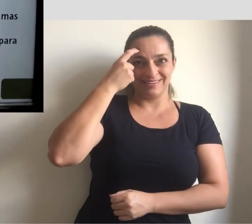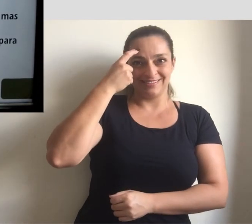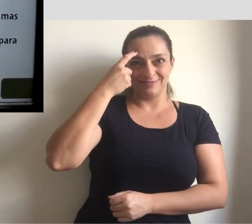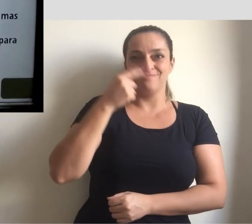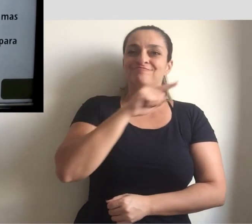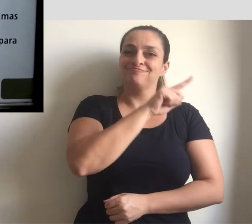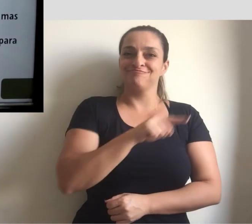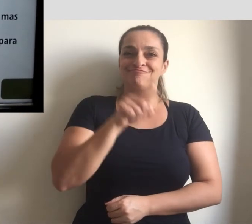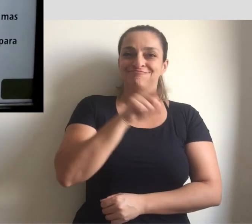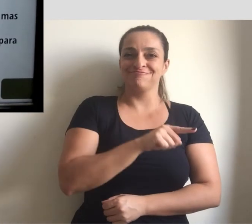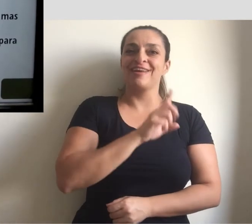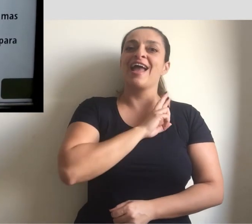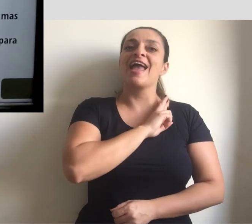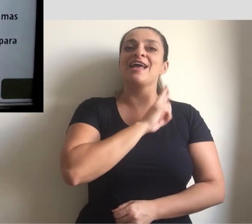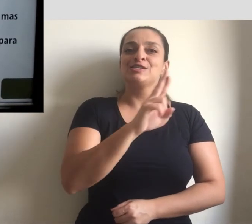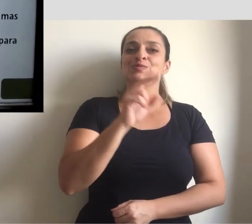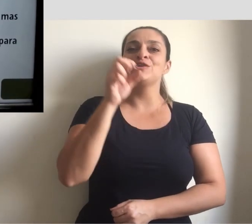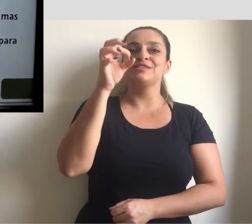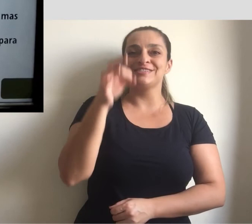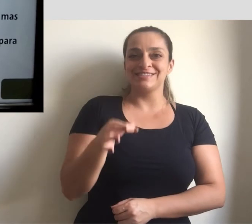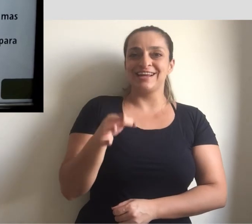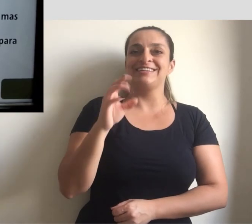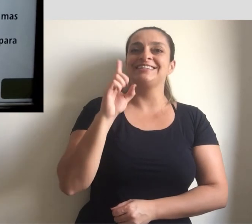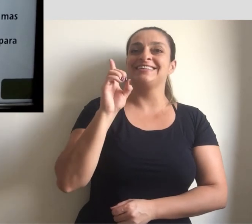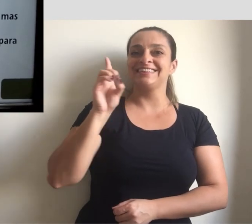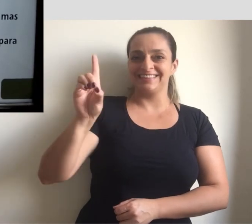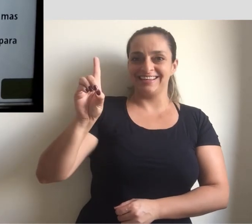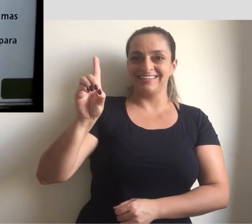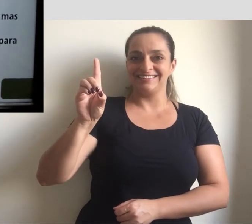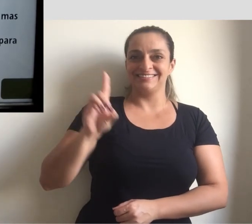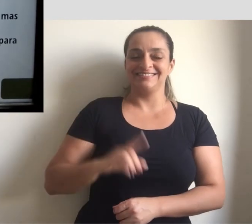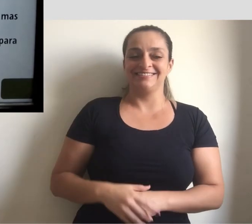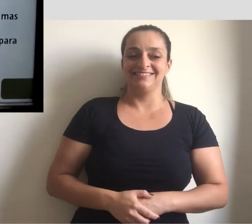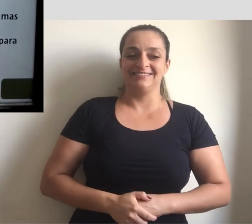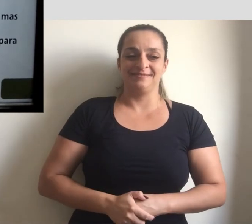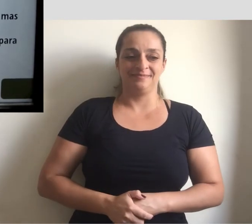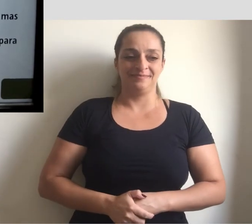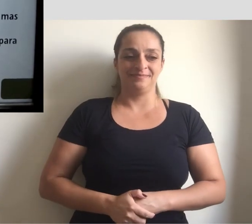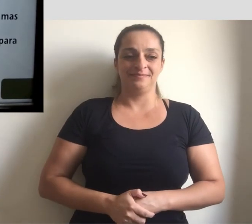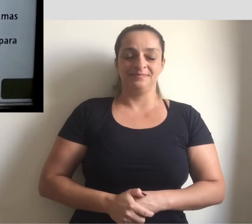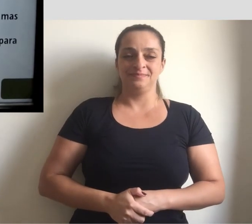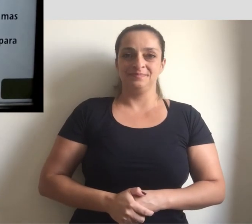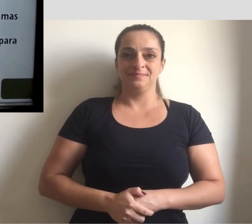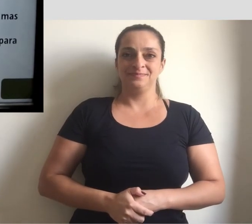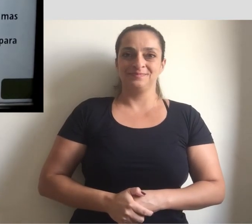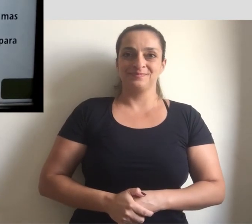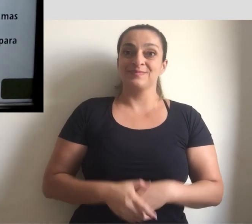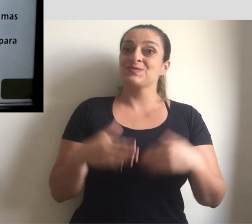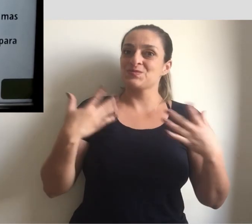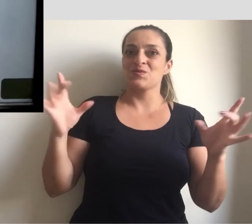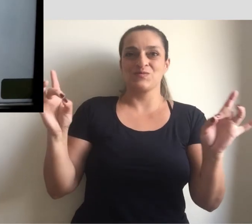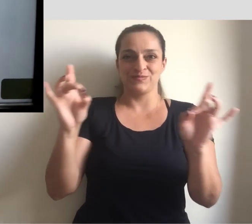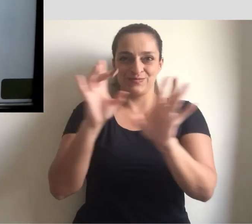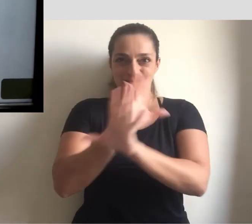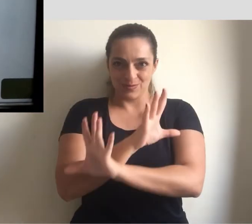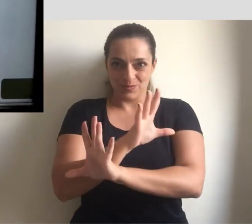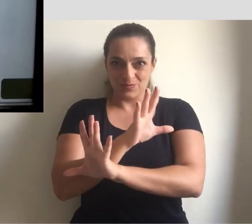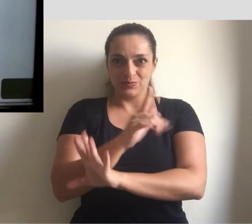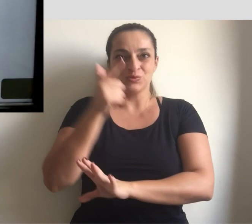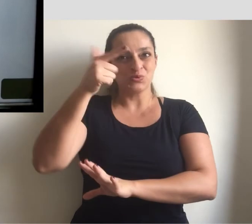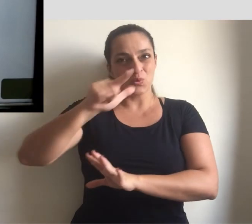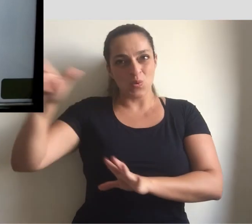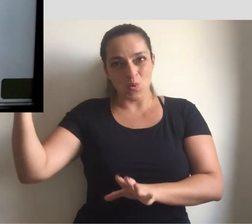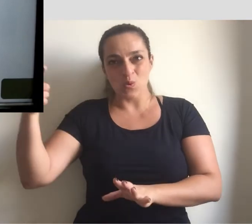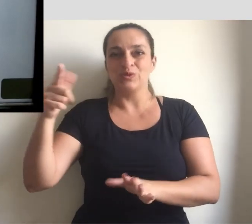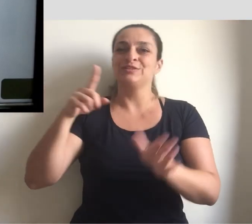Marcaremos, portanto, a alternativa D de dado. Com isso, a gente finaliza mais